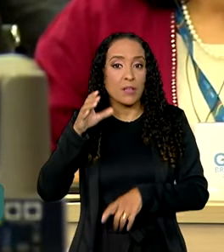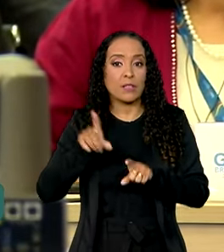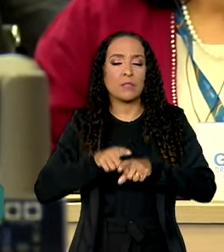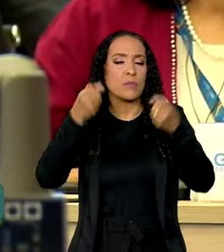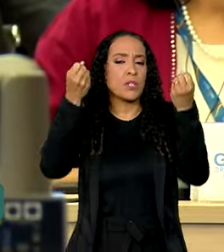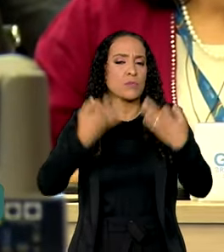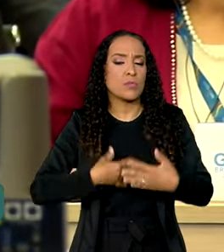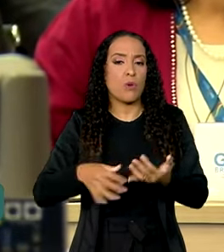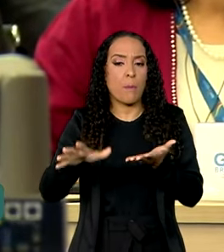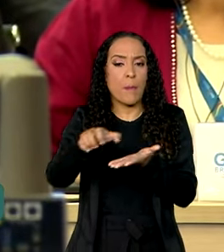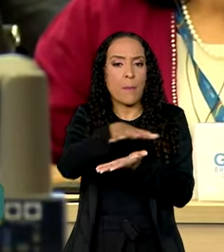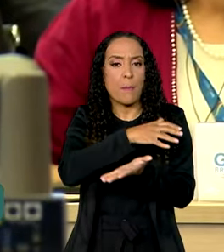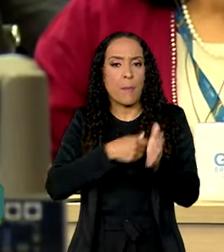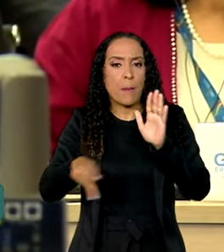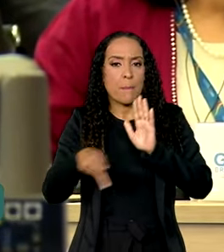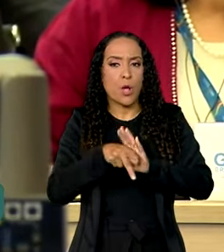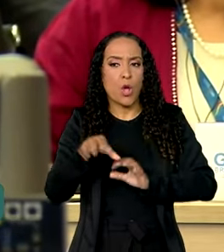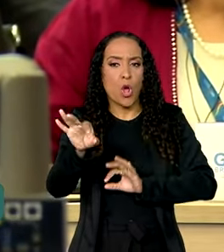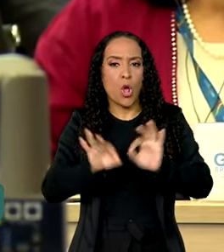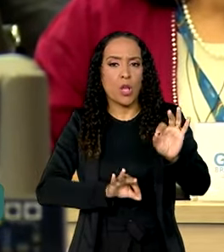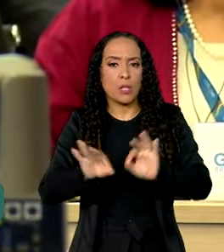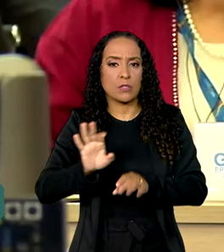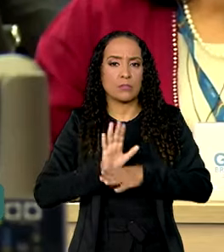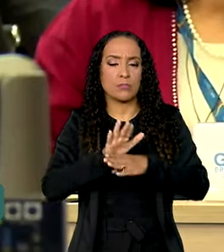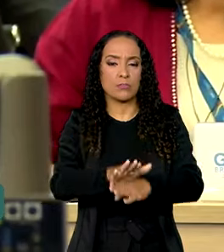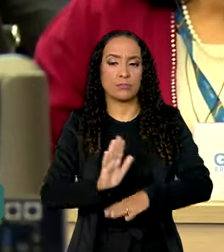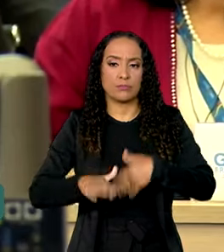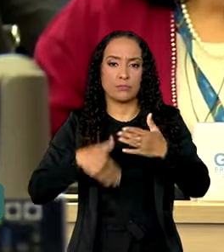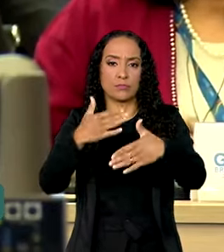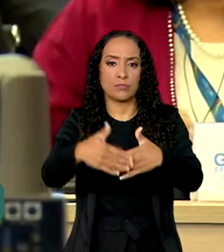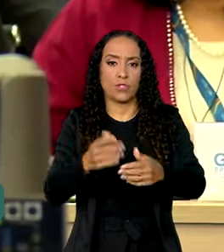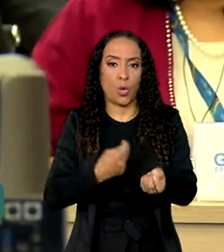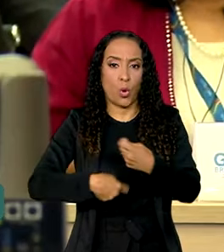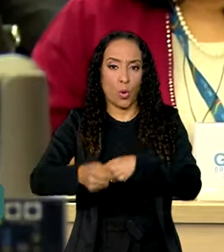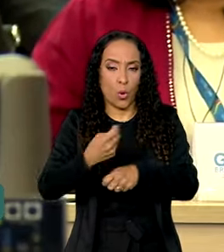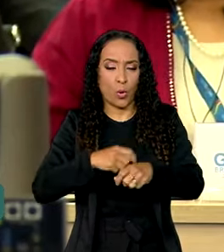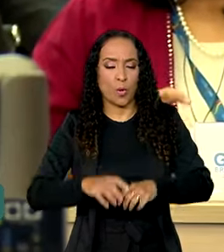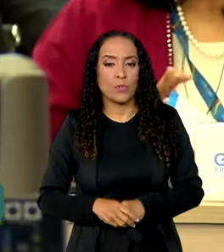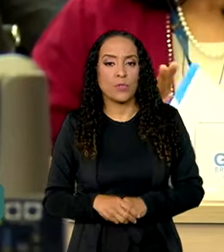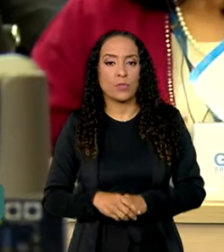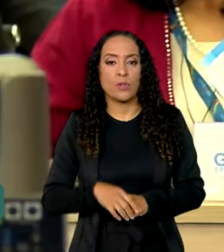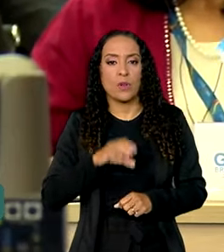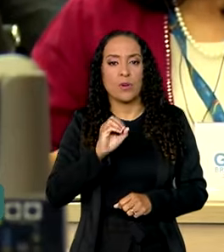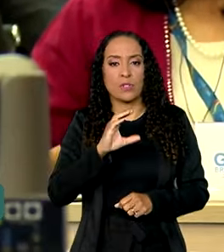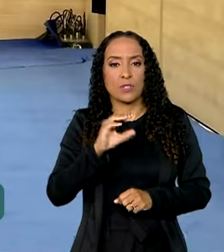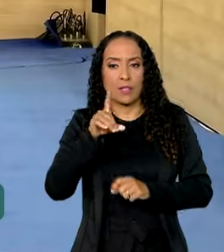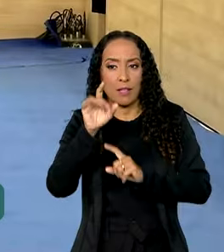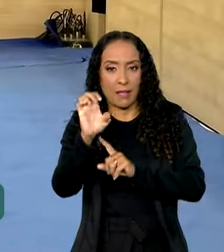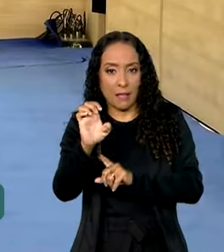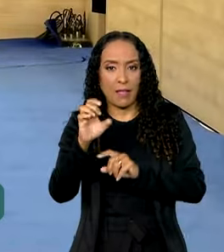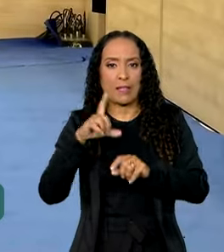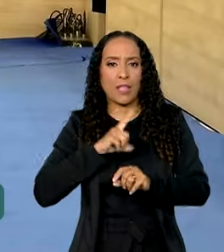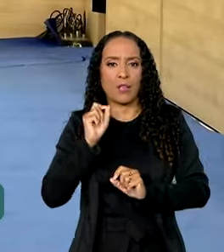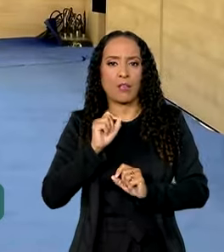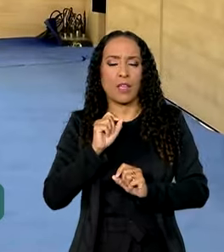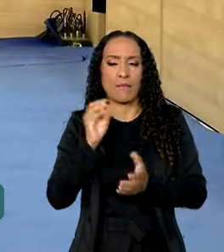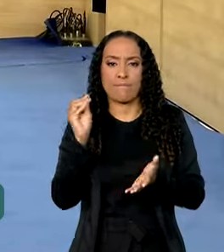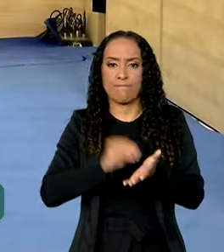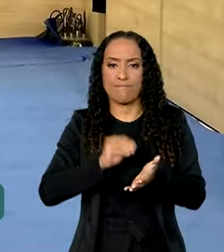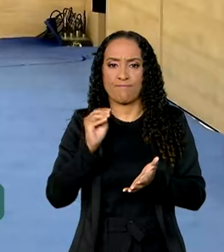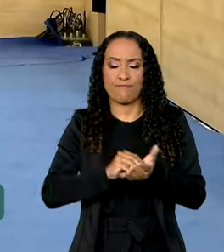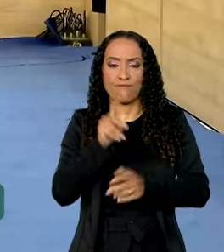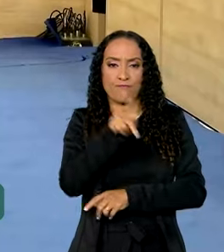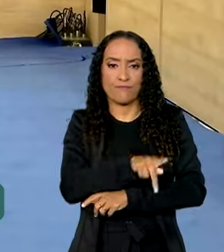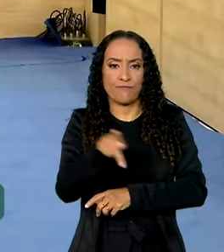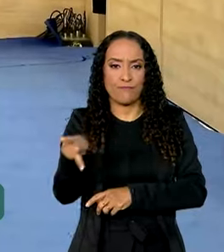citou dados da Organização para a Cooperação e Desenvolvimento Econômico, ao CDE, de que existe um déficit de